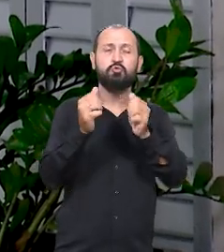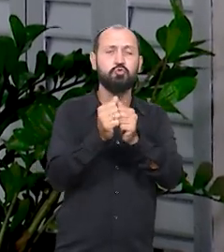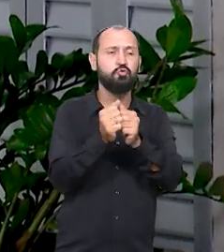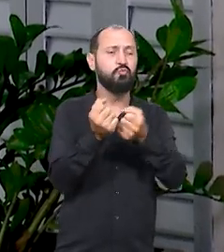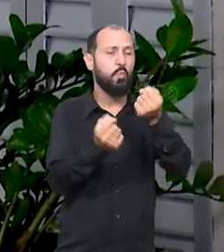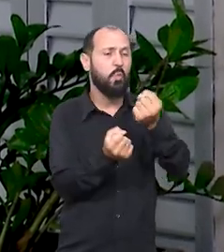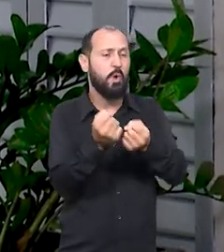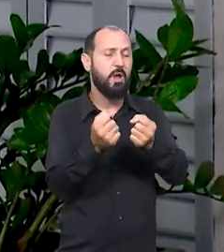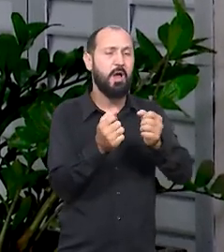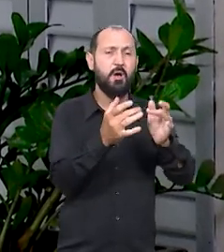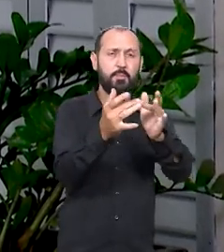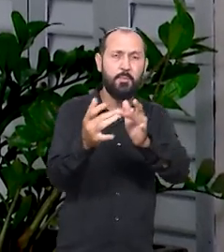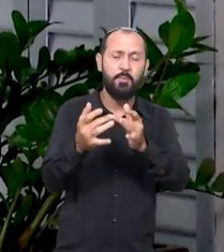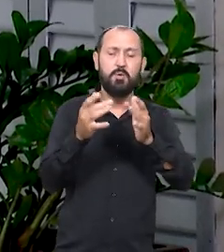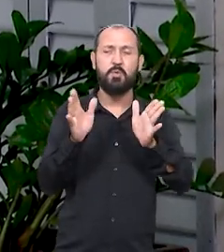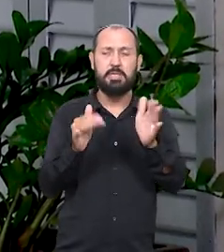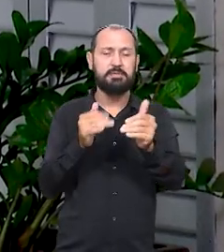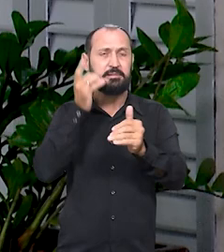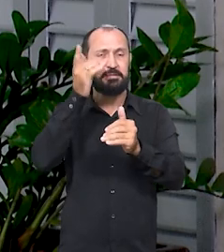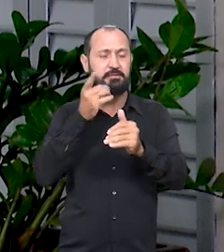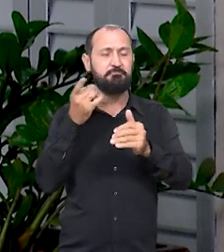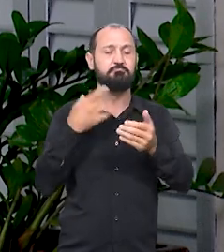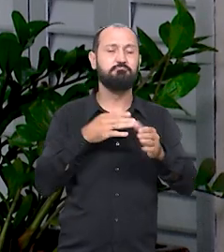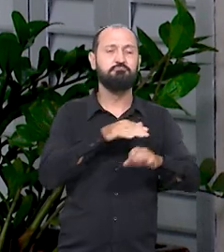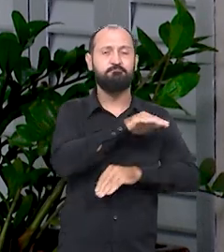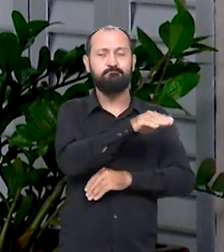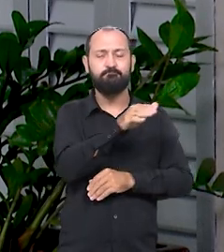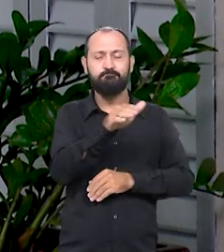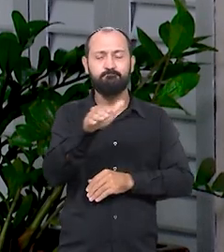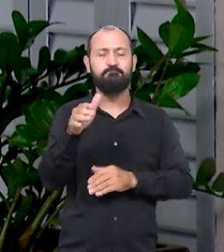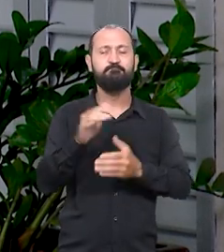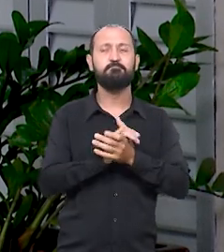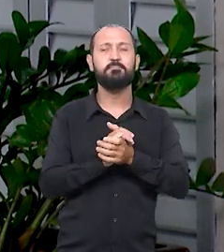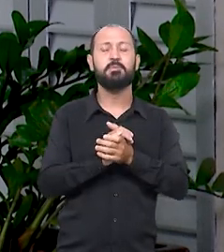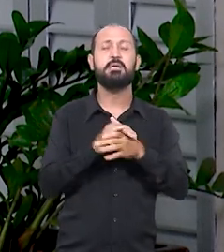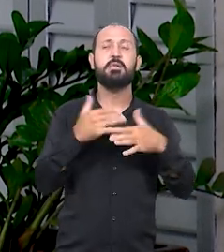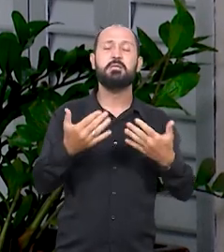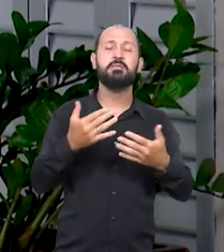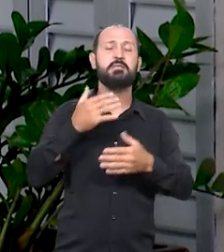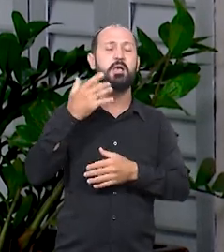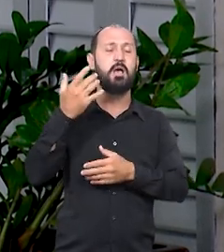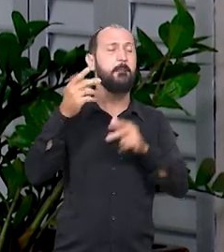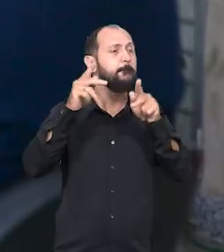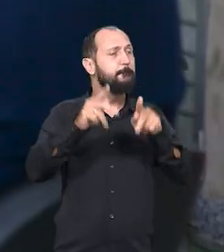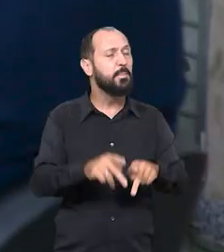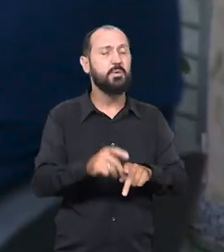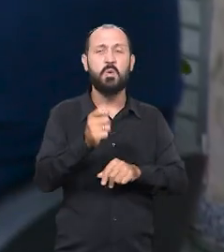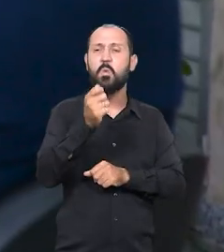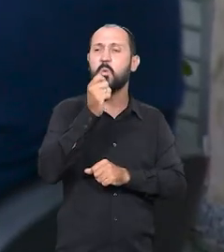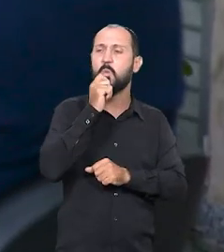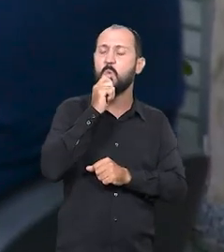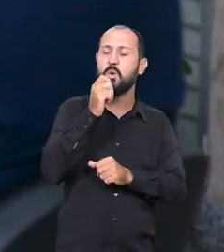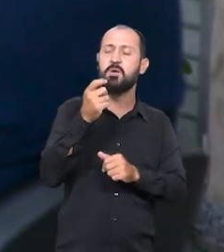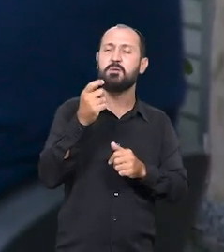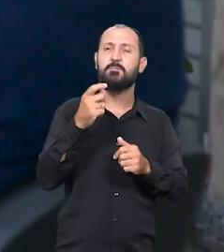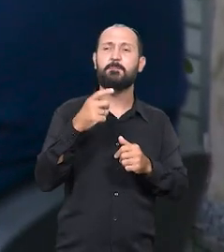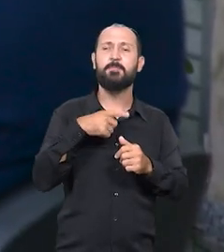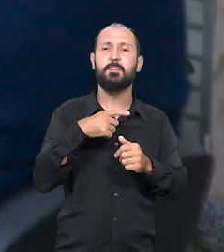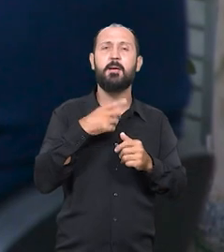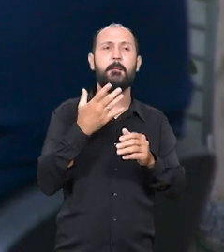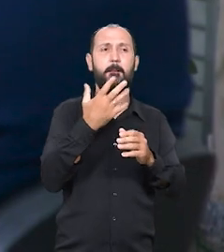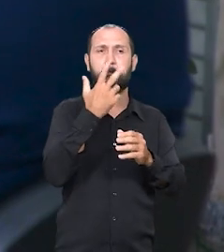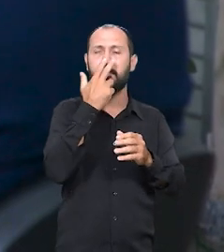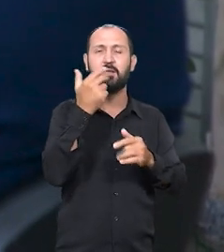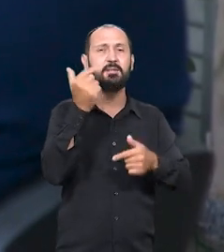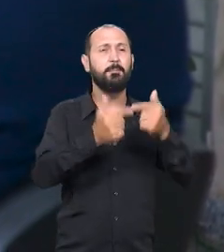o gabinete itinerante. Mesmo que a população ainda está um pouco distante da política